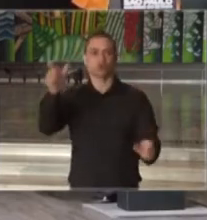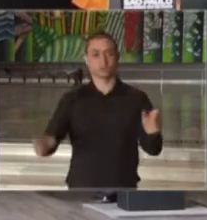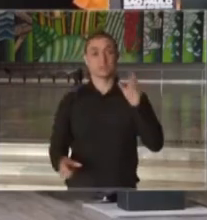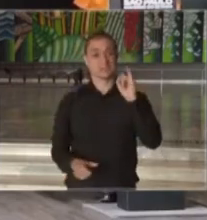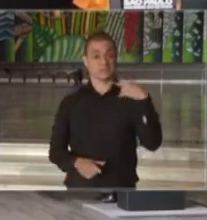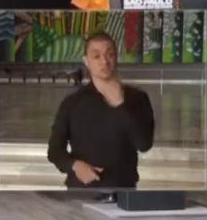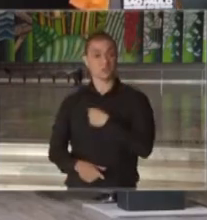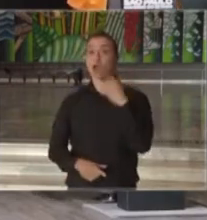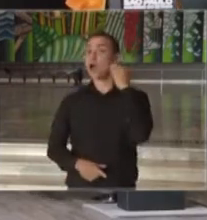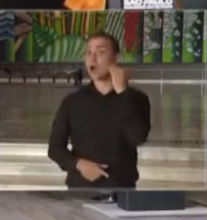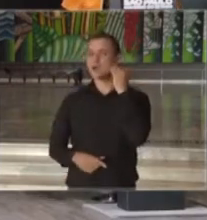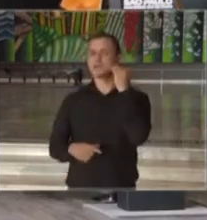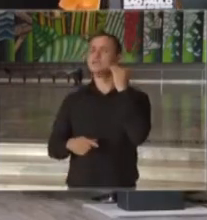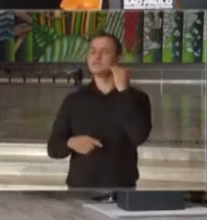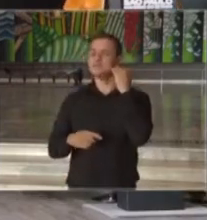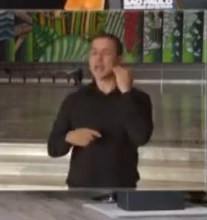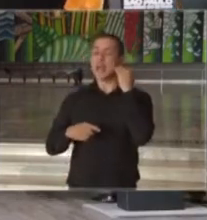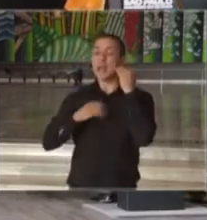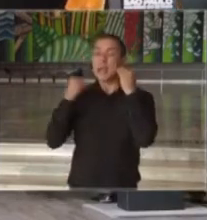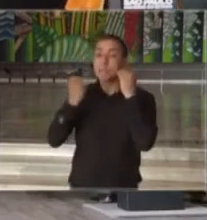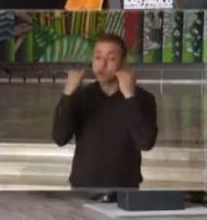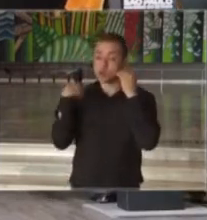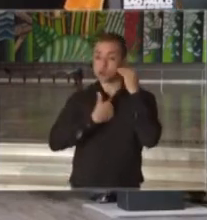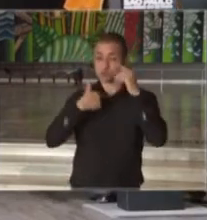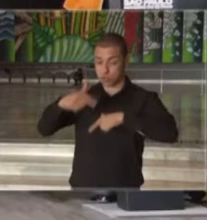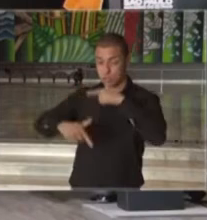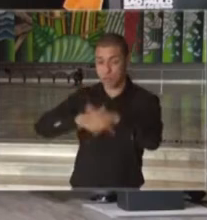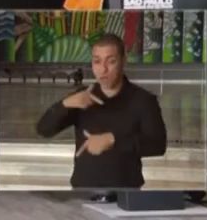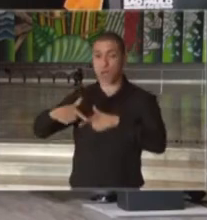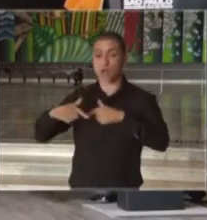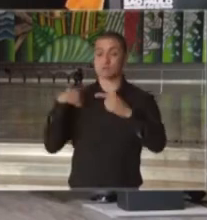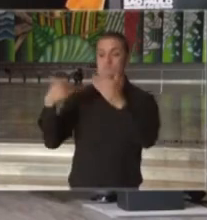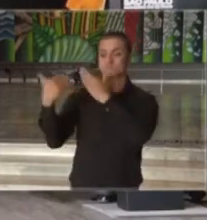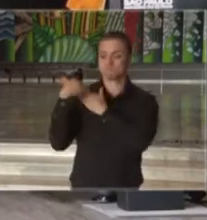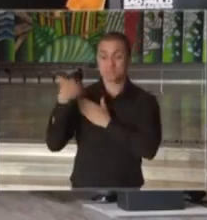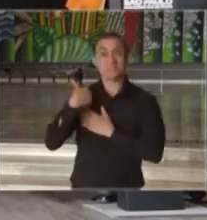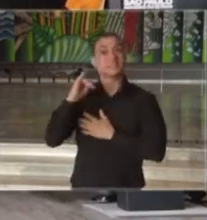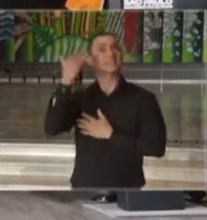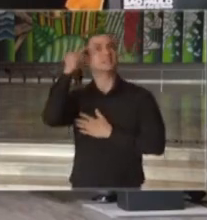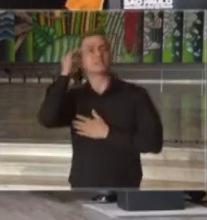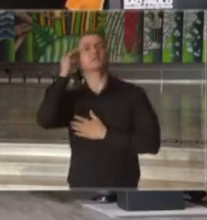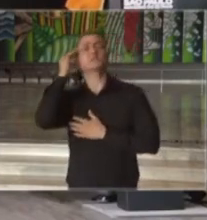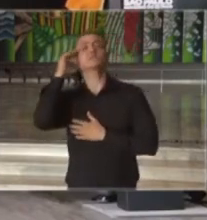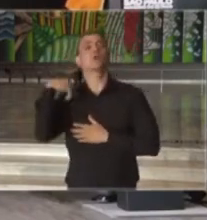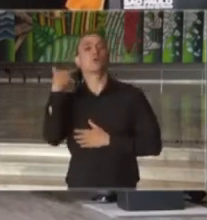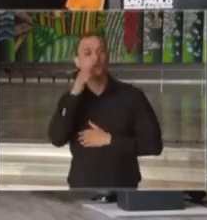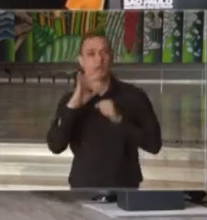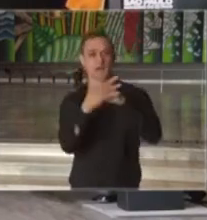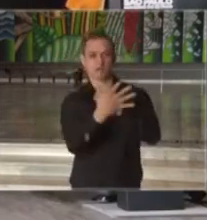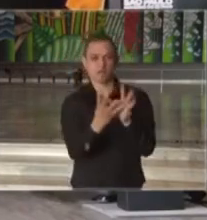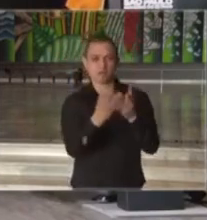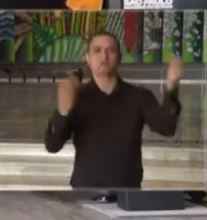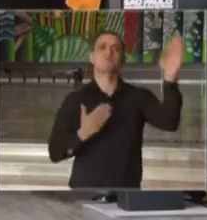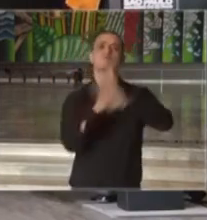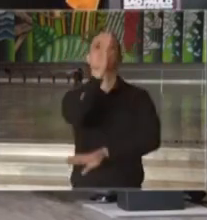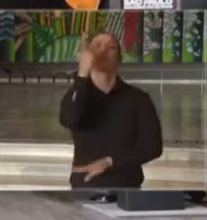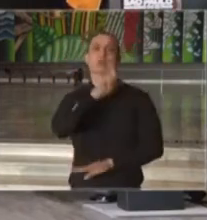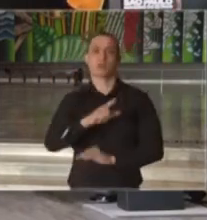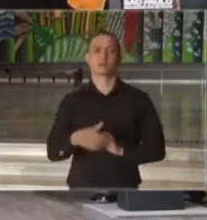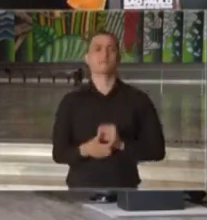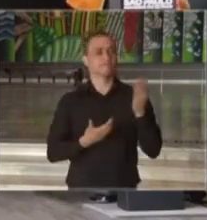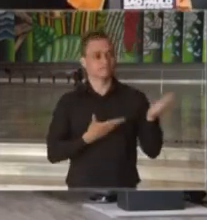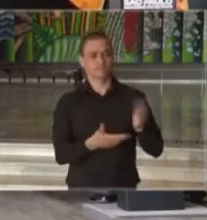compreendermos a importância da nossa ação, da nossa responsabilidade, nós venceremos esta guerra. Doutora Helena Sato.